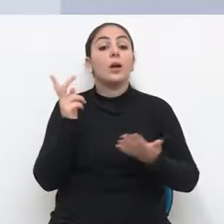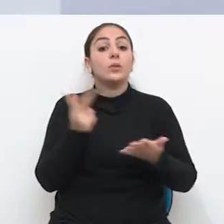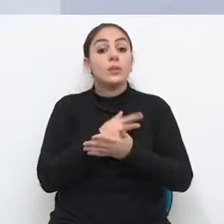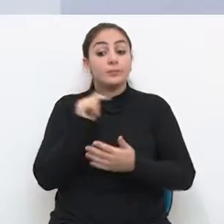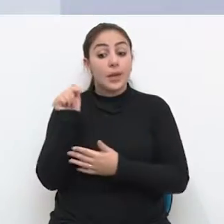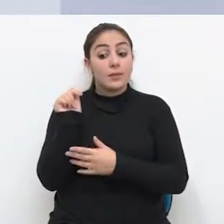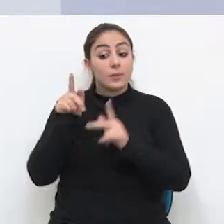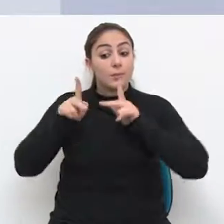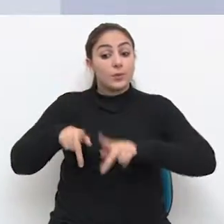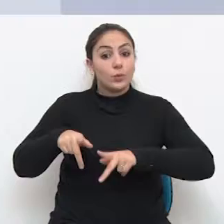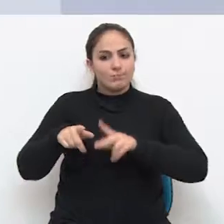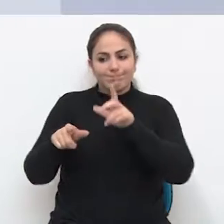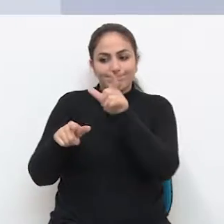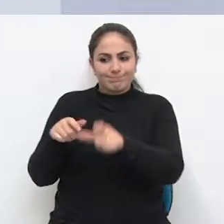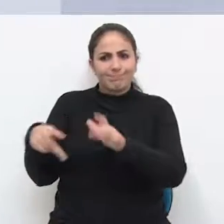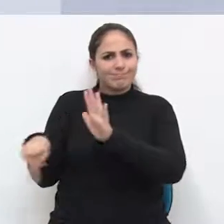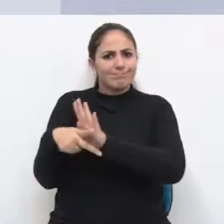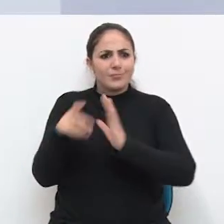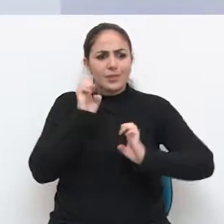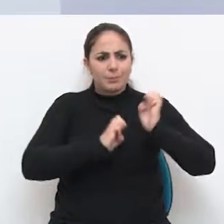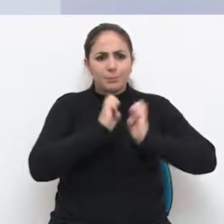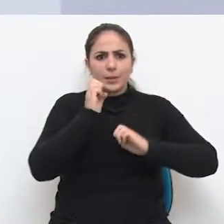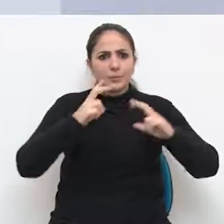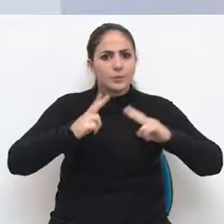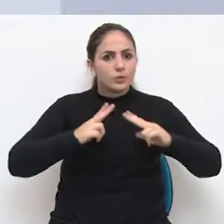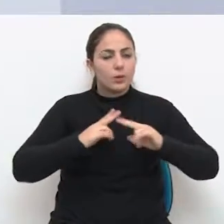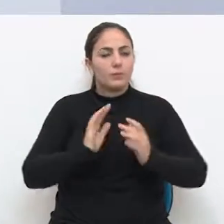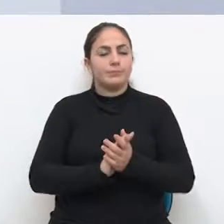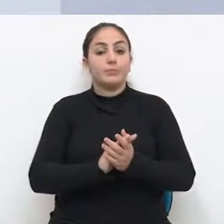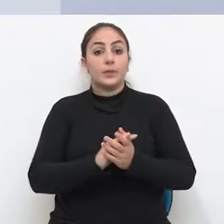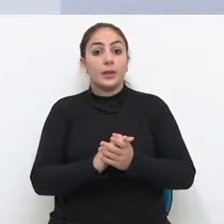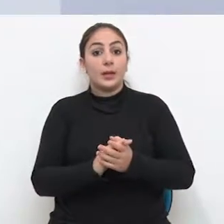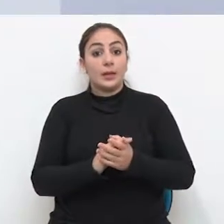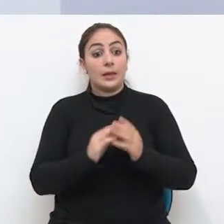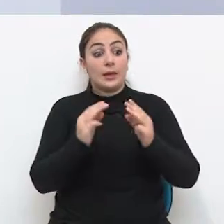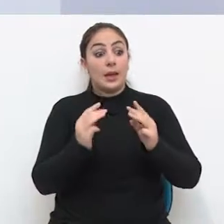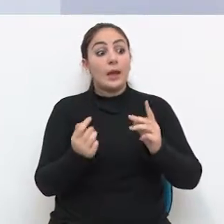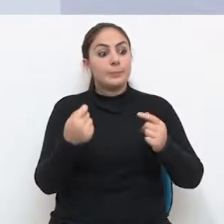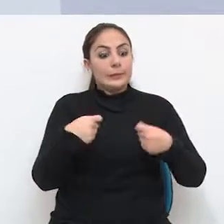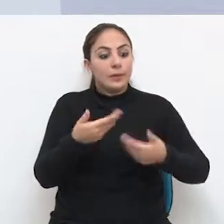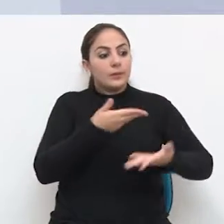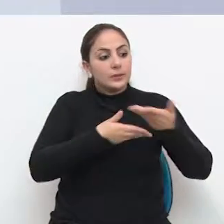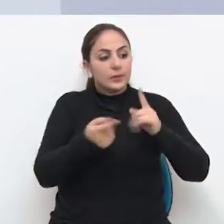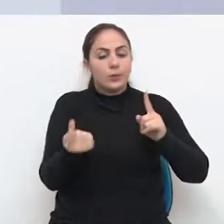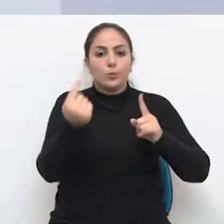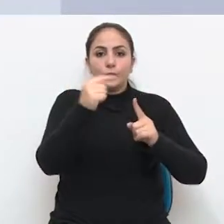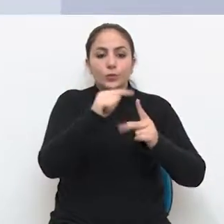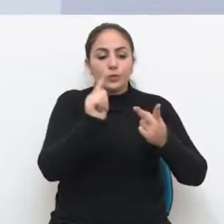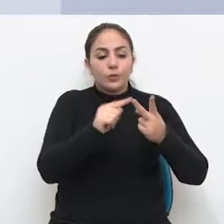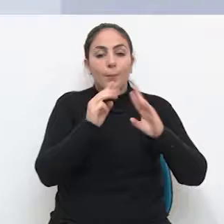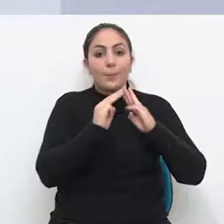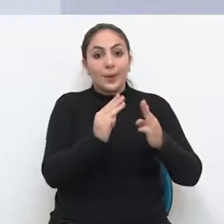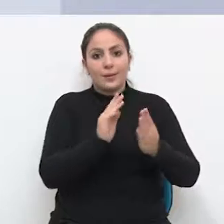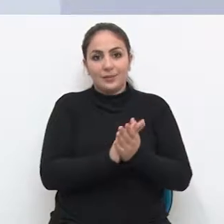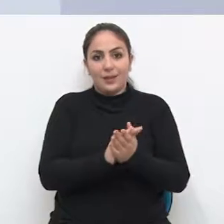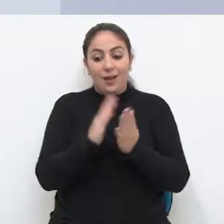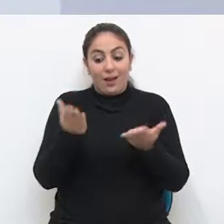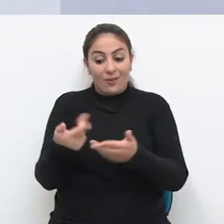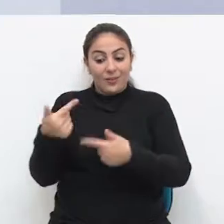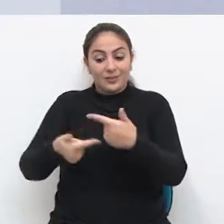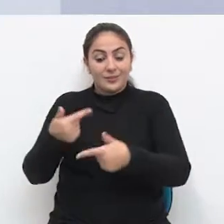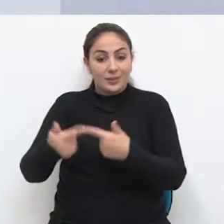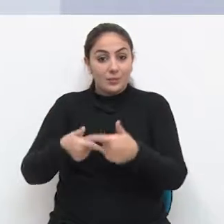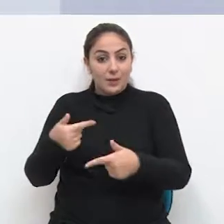O que acontece? Essa pessoa vem da iniciativa privada, onde tem que atingir objetivo e metas. E no serviço público,